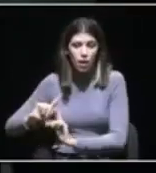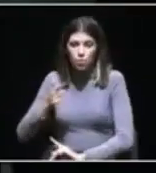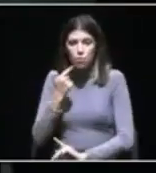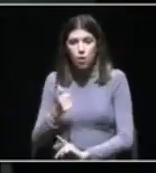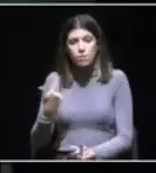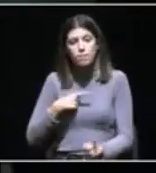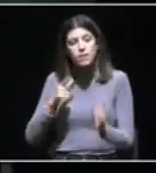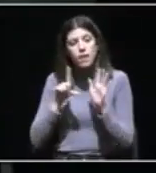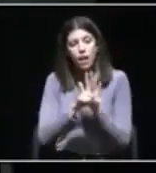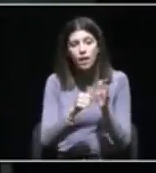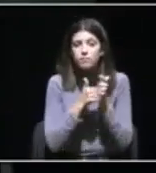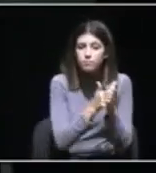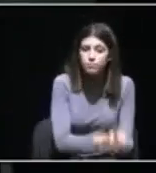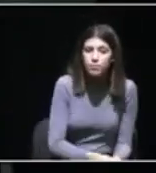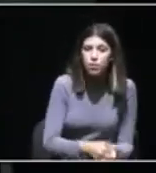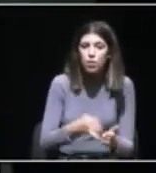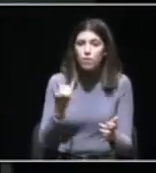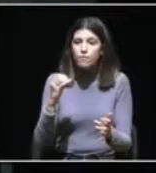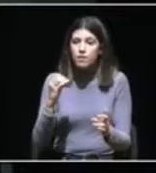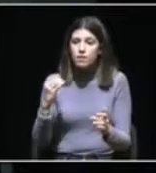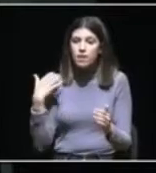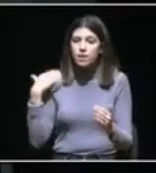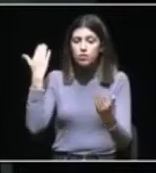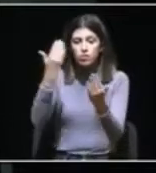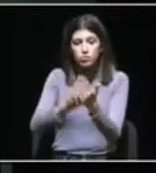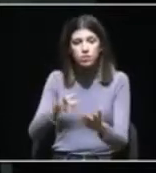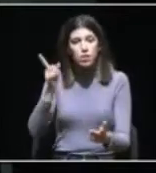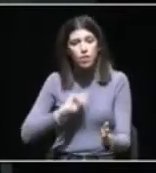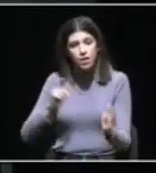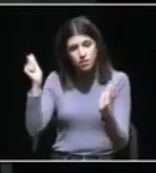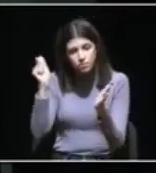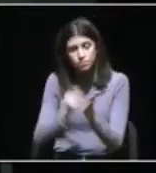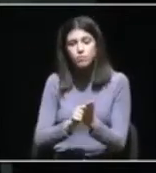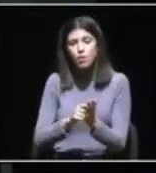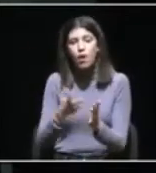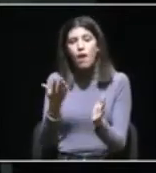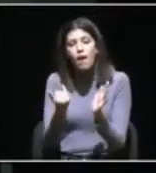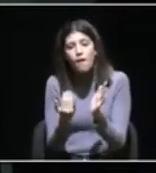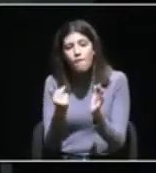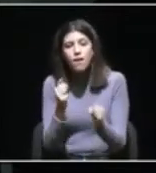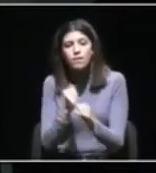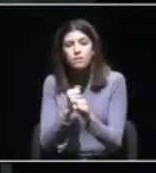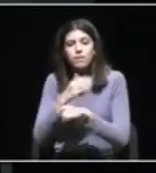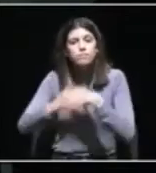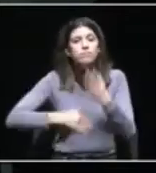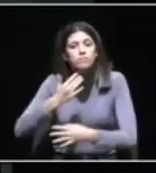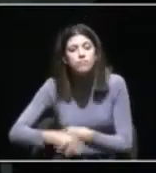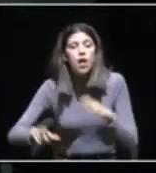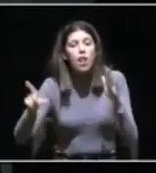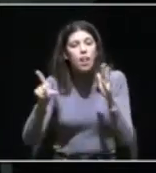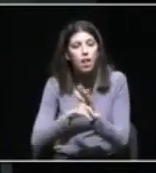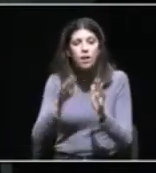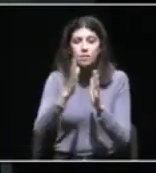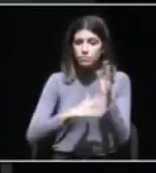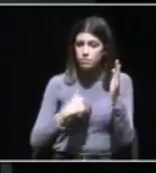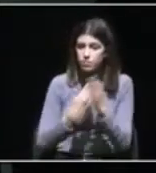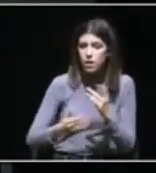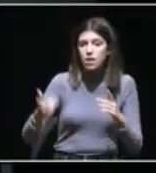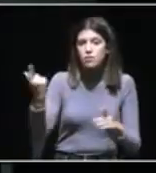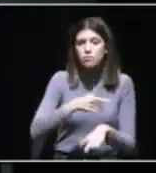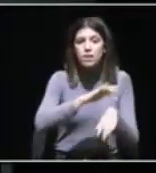lei. Passados 20 anos desde a instituição desta data, há ainda muito por fazer. Há leis, há planos e há uma maior